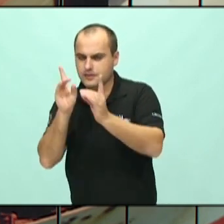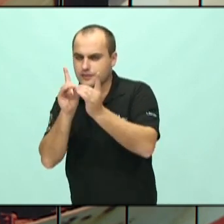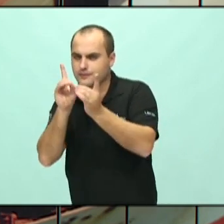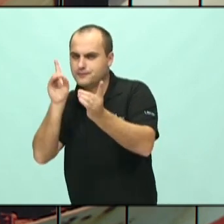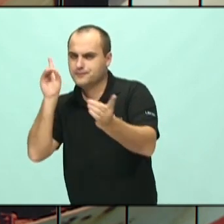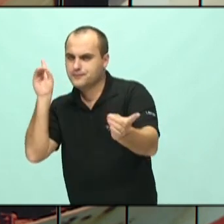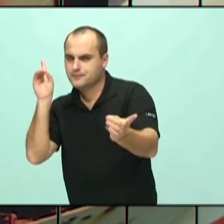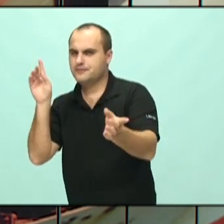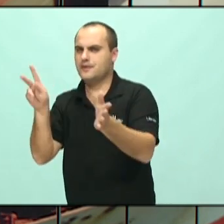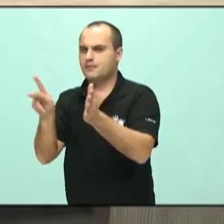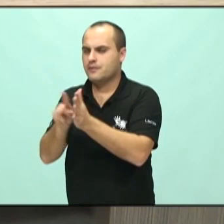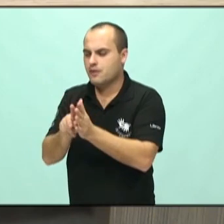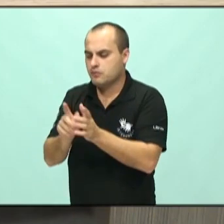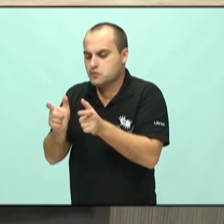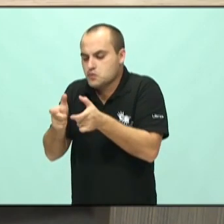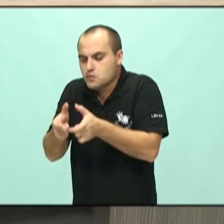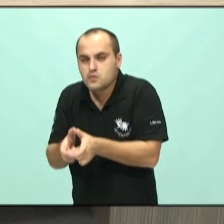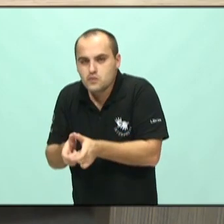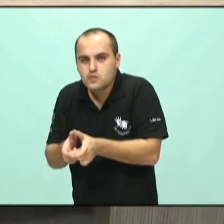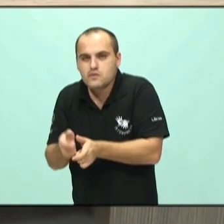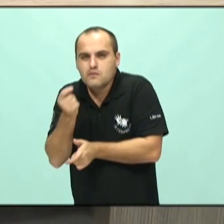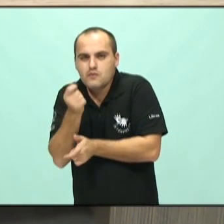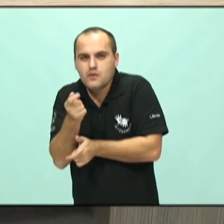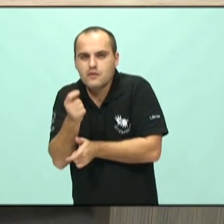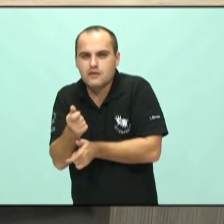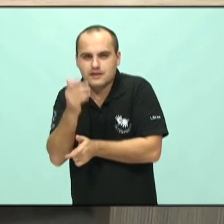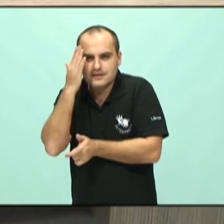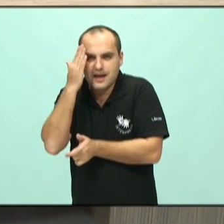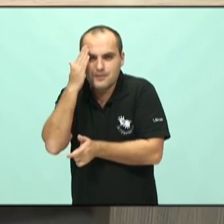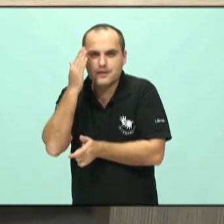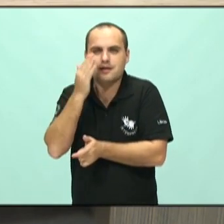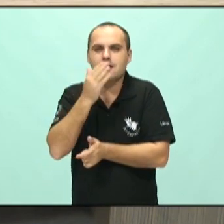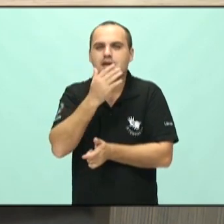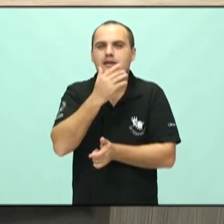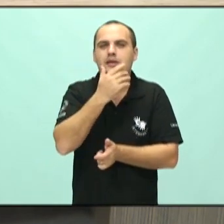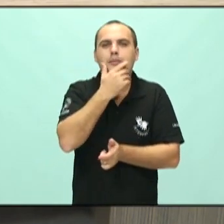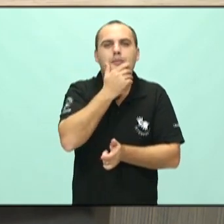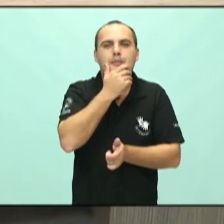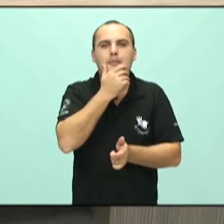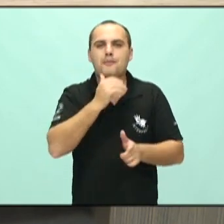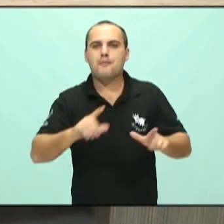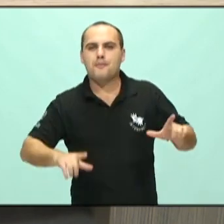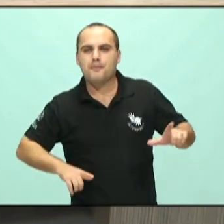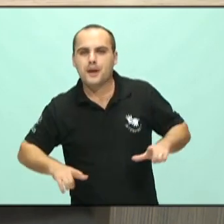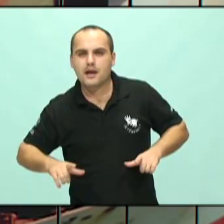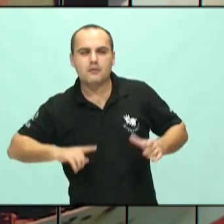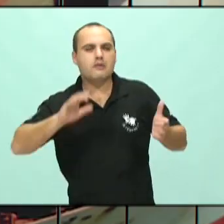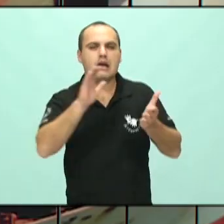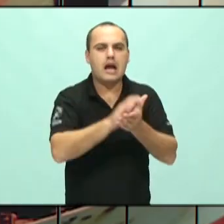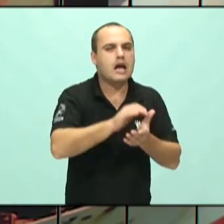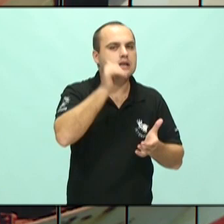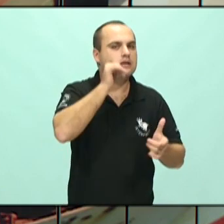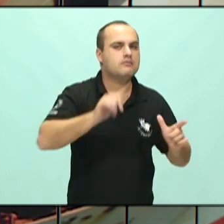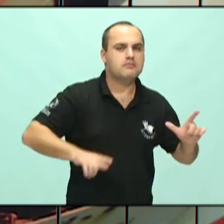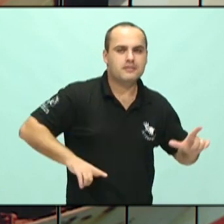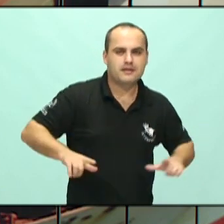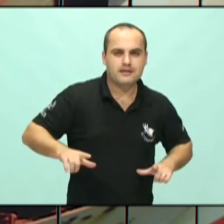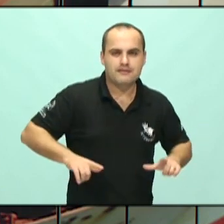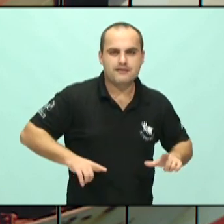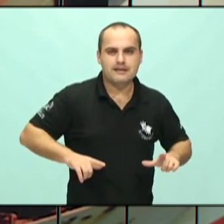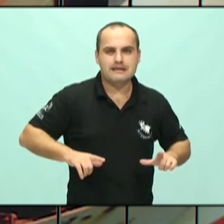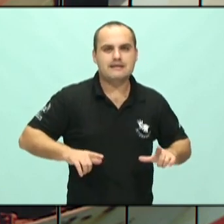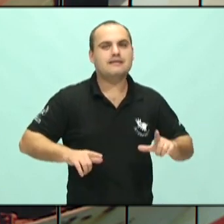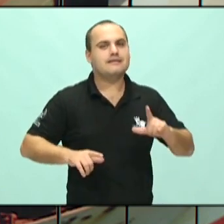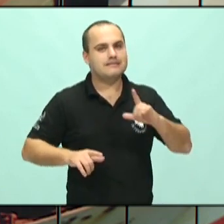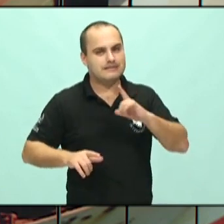pequenas populações onde existe muito esse casamento com sanguíneo, primos com primos, você vai ter uma elevação